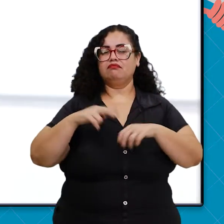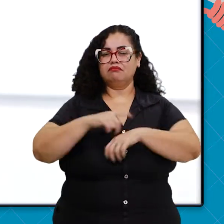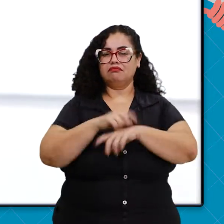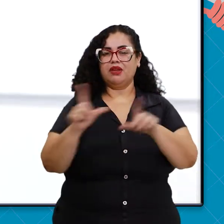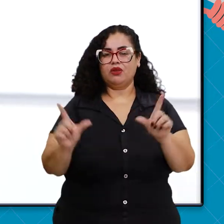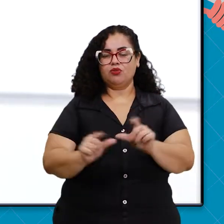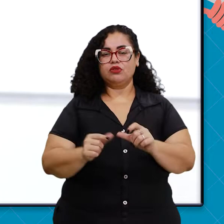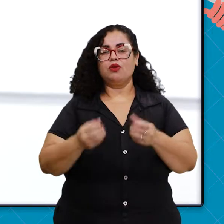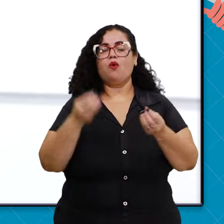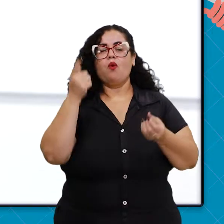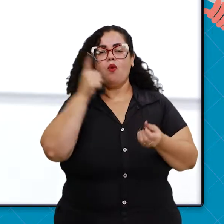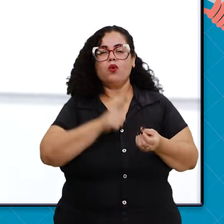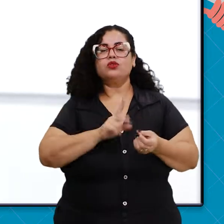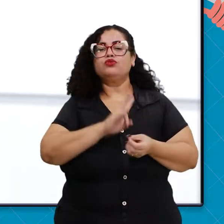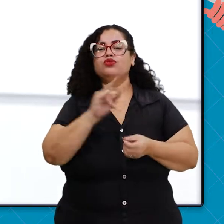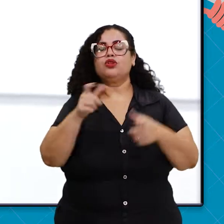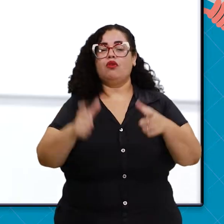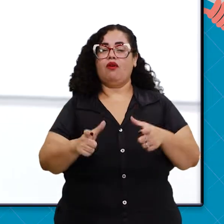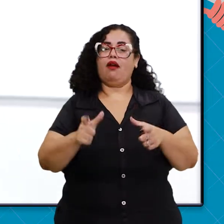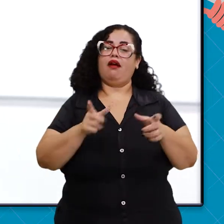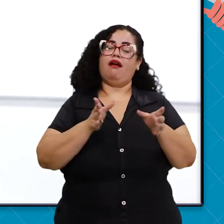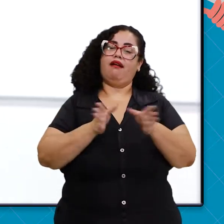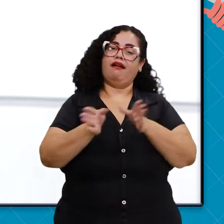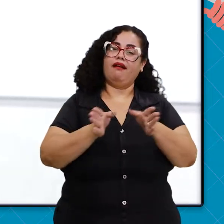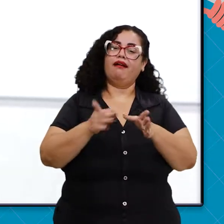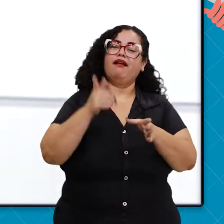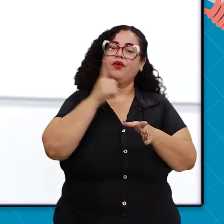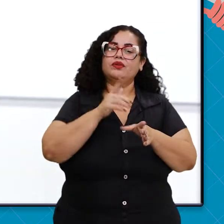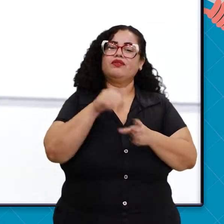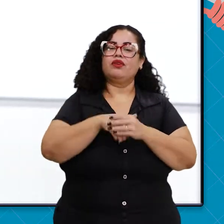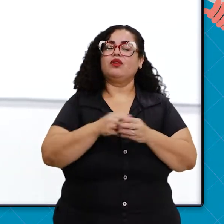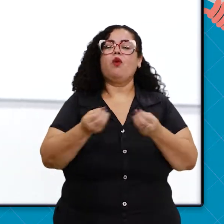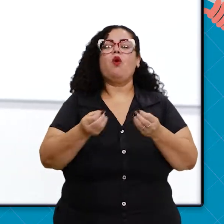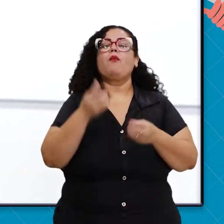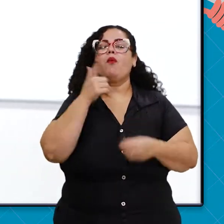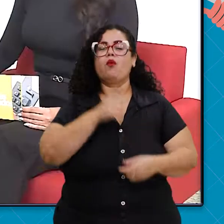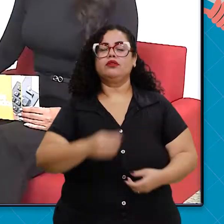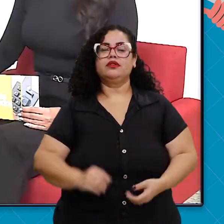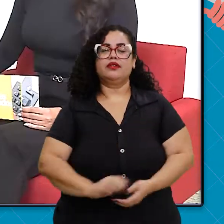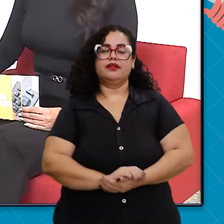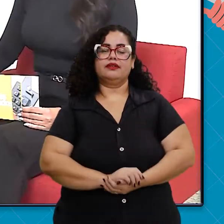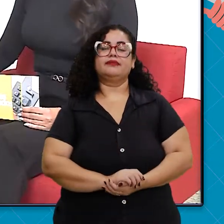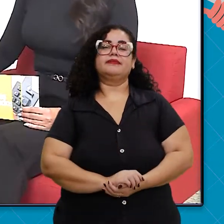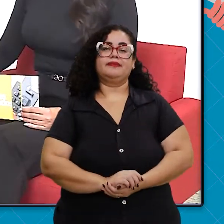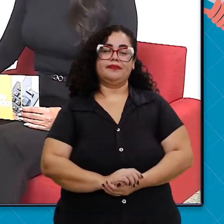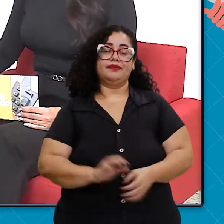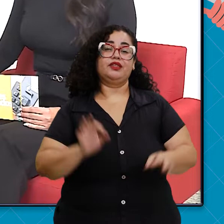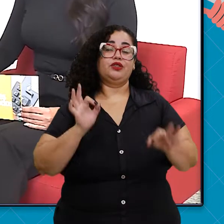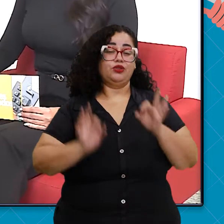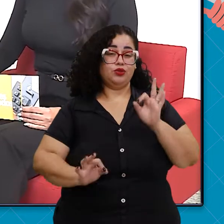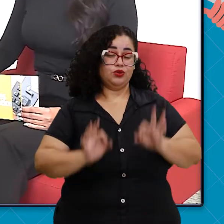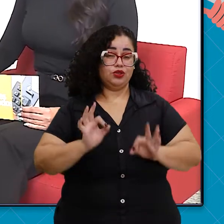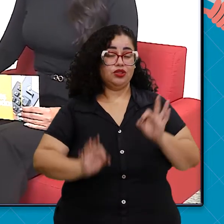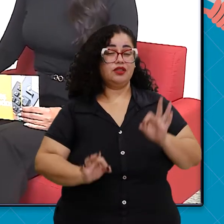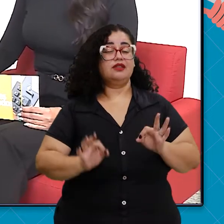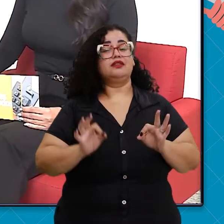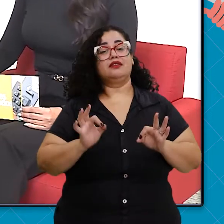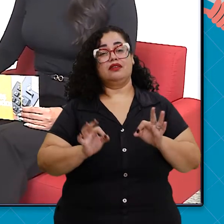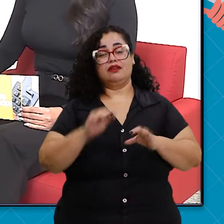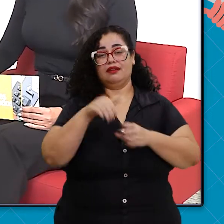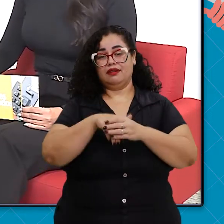para conseguir votar no dia das eleições, mas de forma mais acessível. A justiça eleitoral trabalha